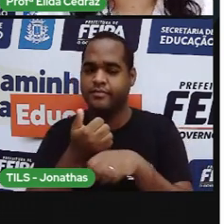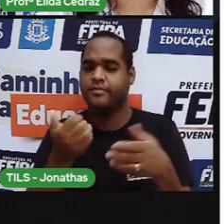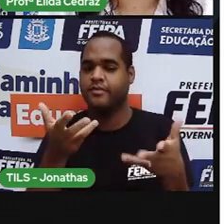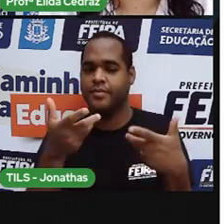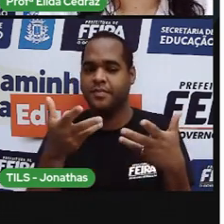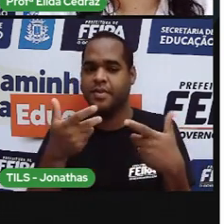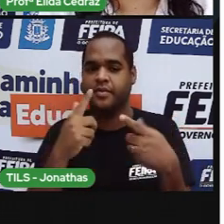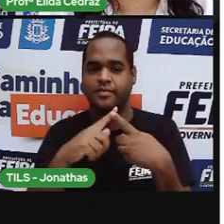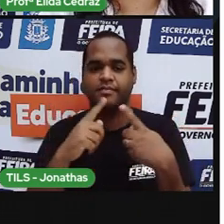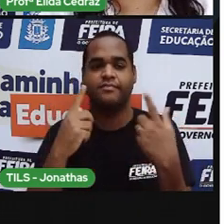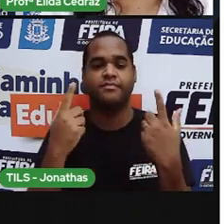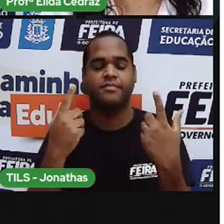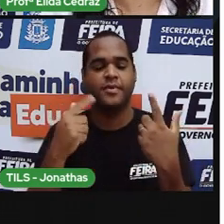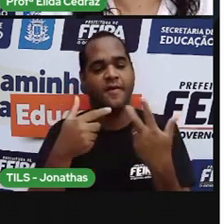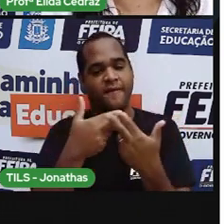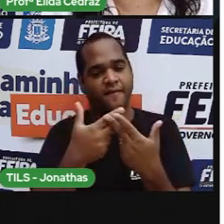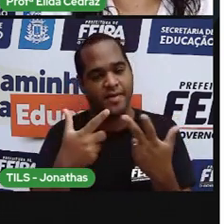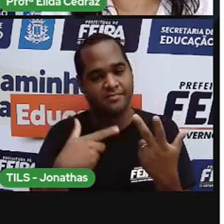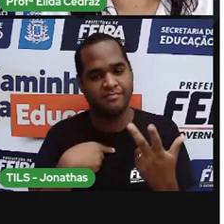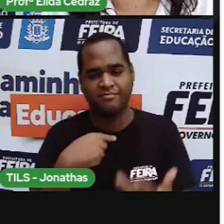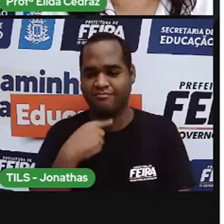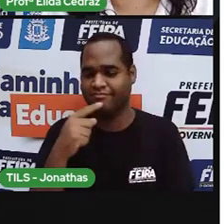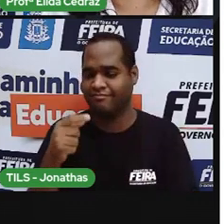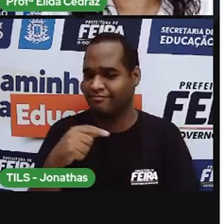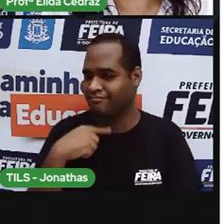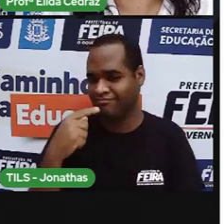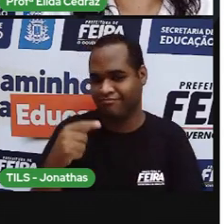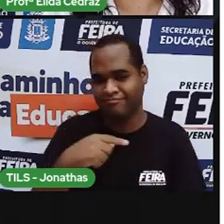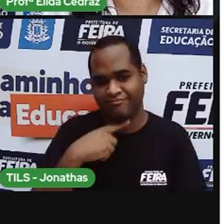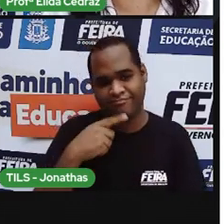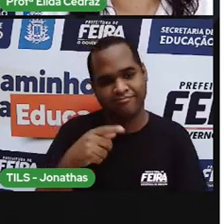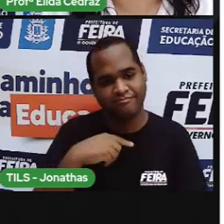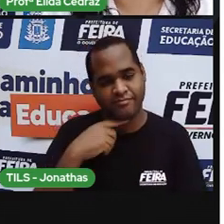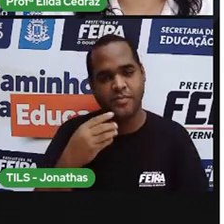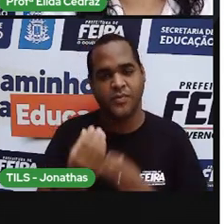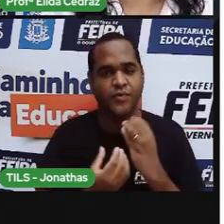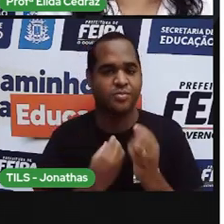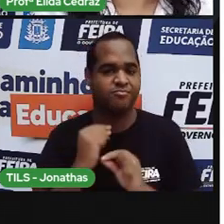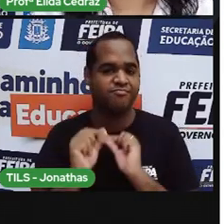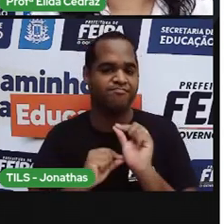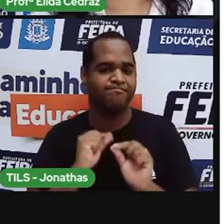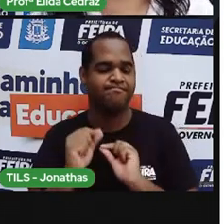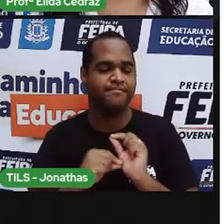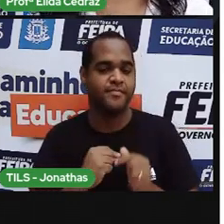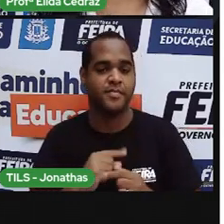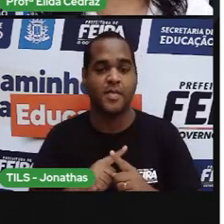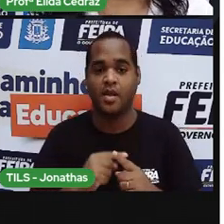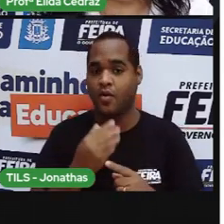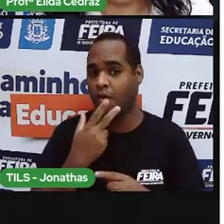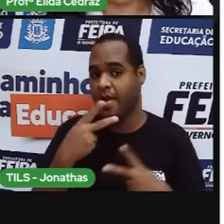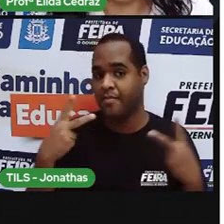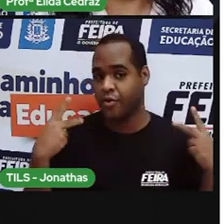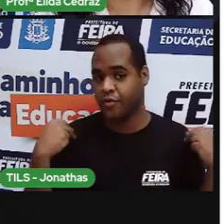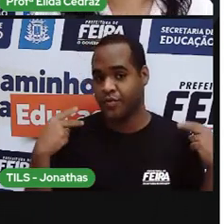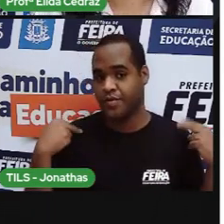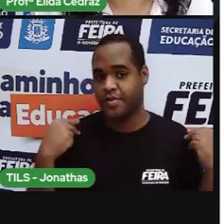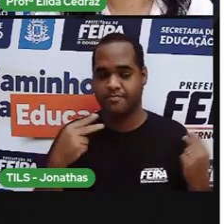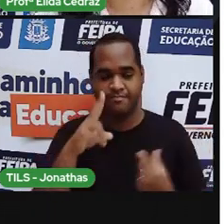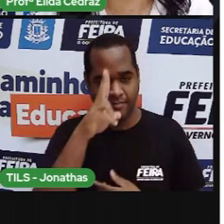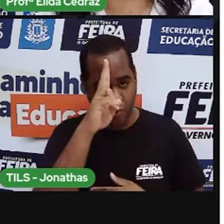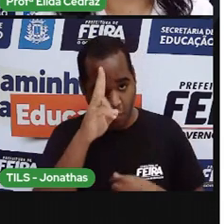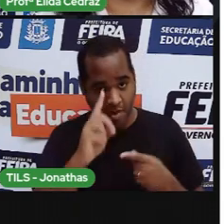Sem o serviço dele, não saberiam o que fazer. O motorista do Uber,